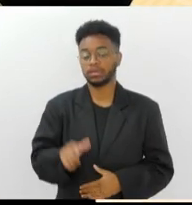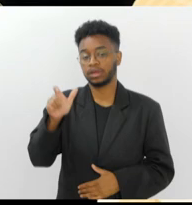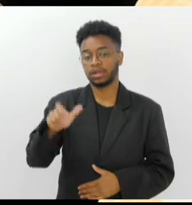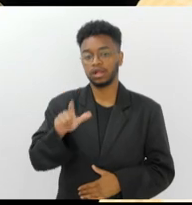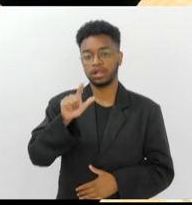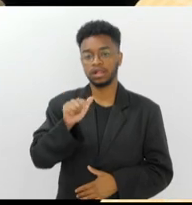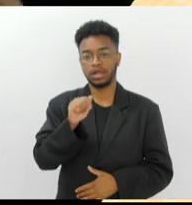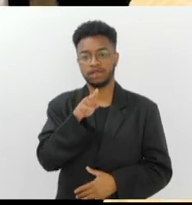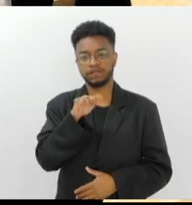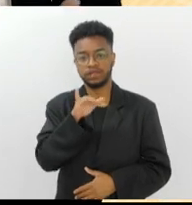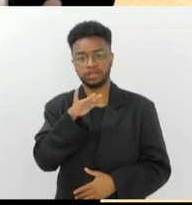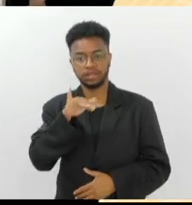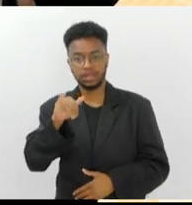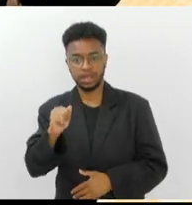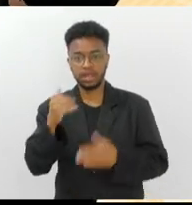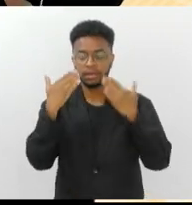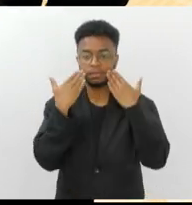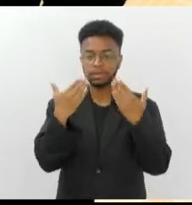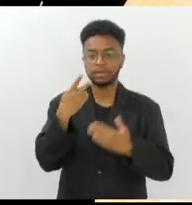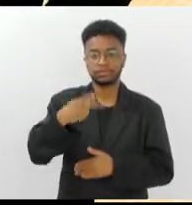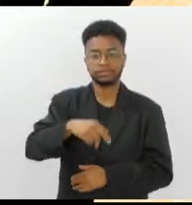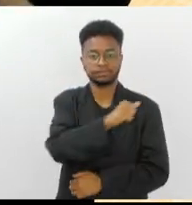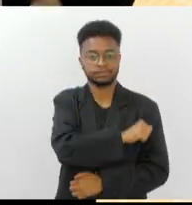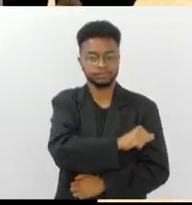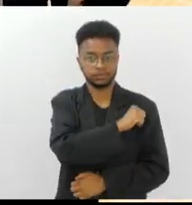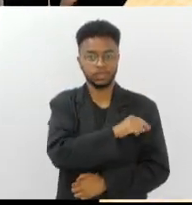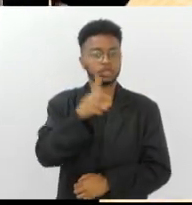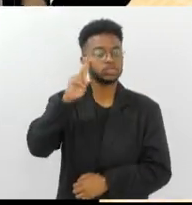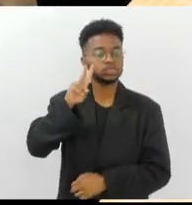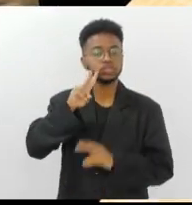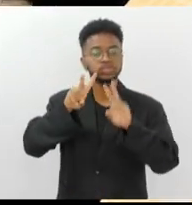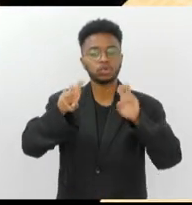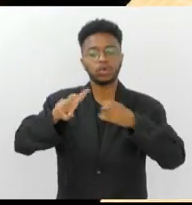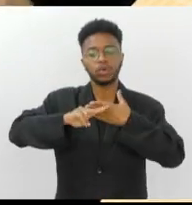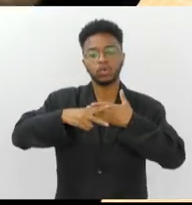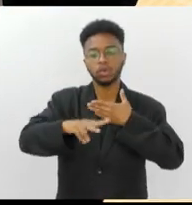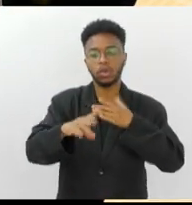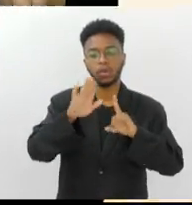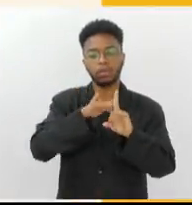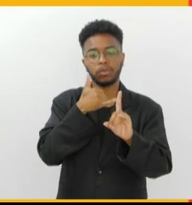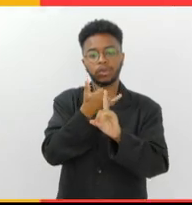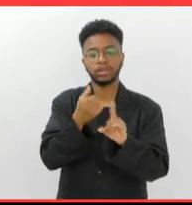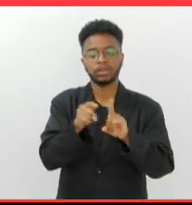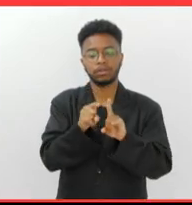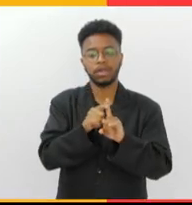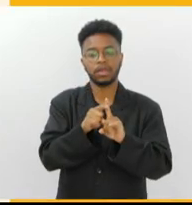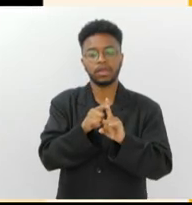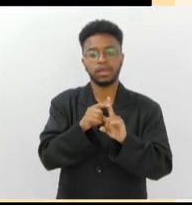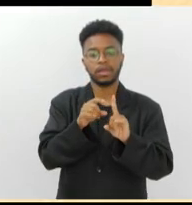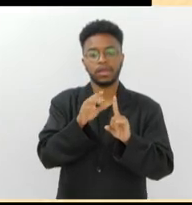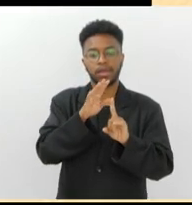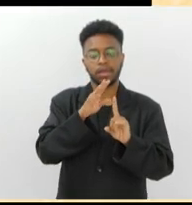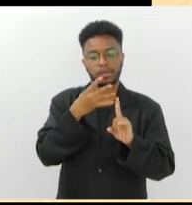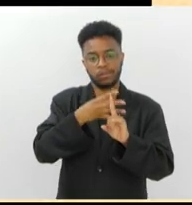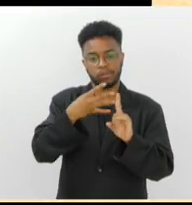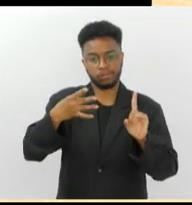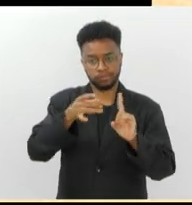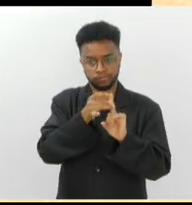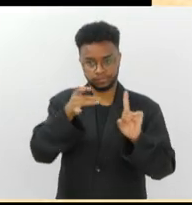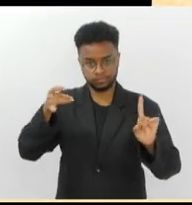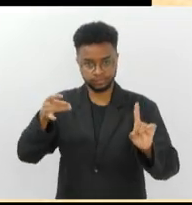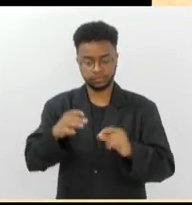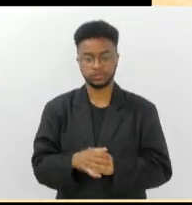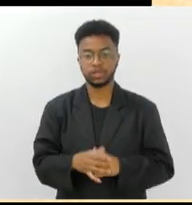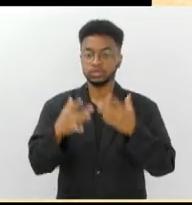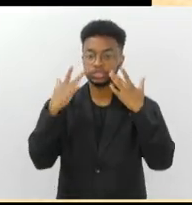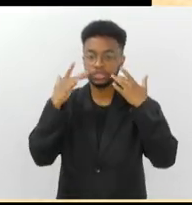Panuzio traz para os palcos cariocas uma história sobre as consequências do bullying e da homofobia. A peça Névoa